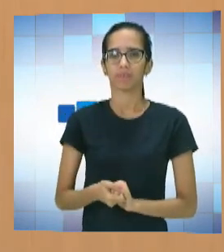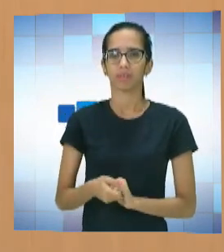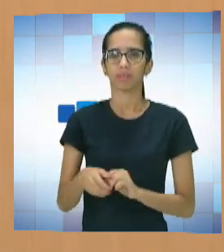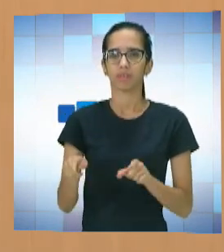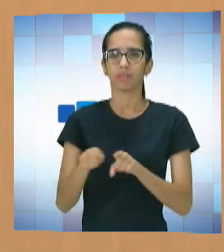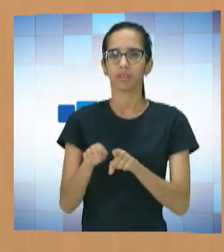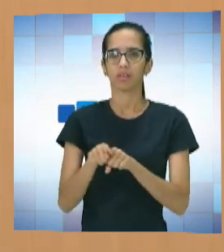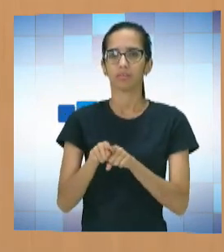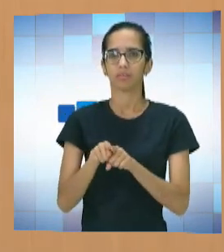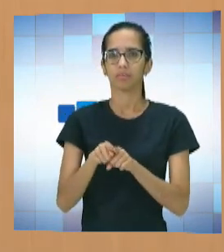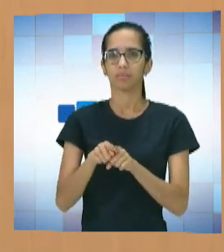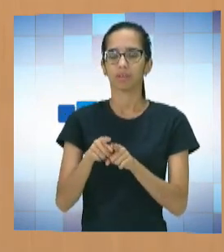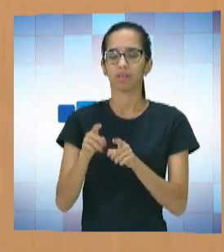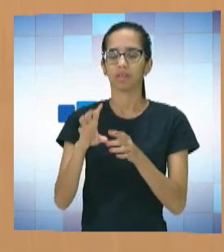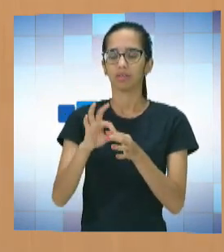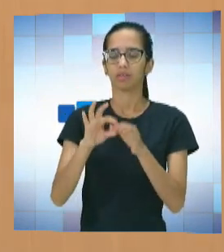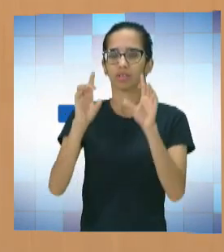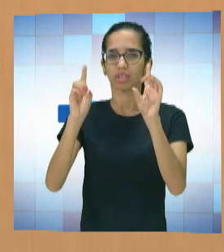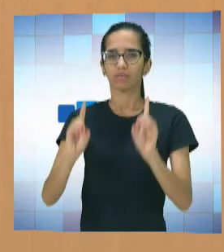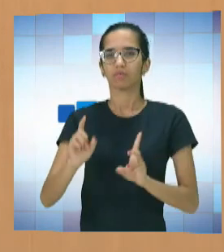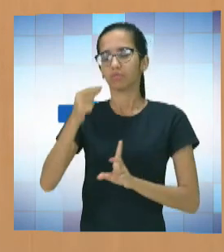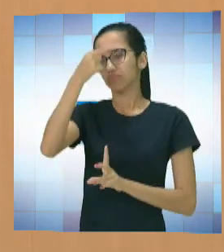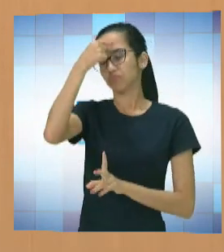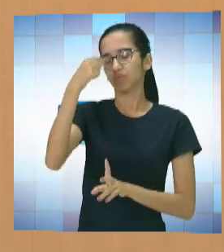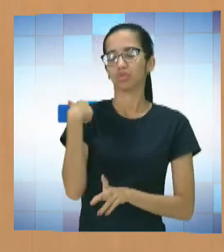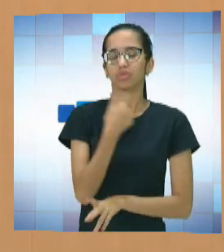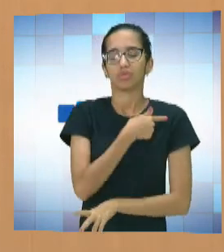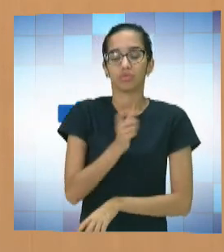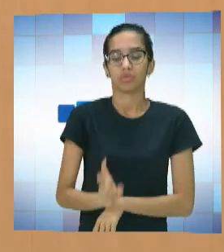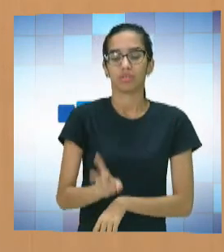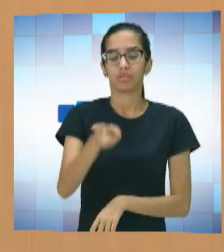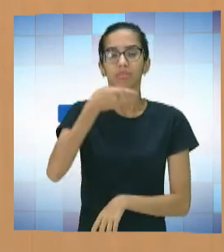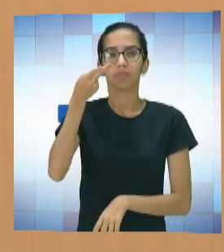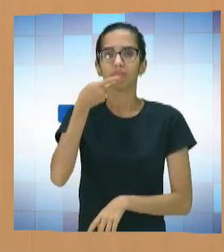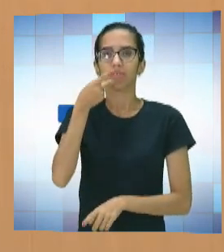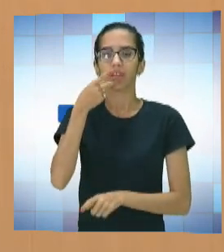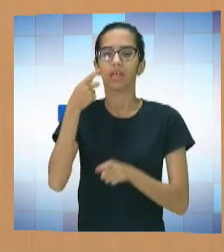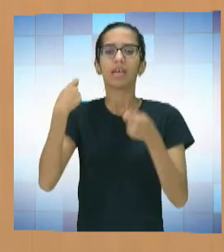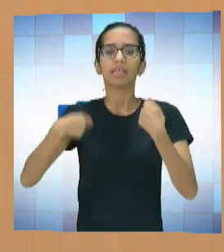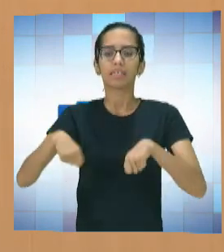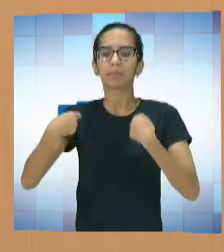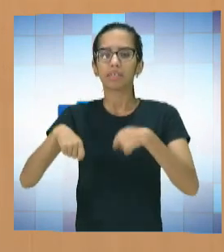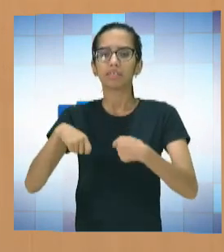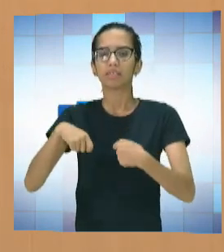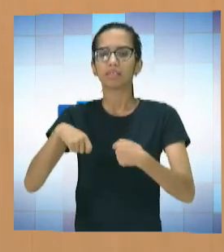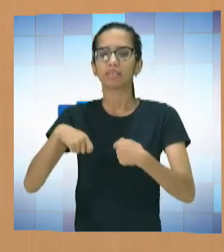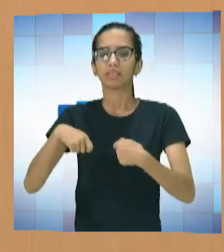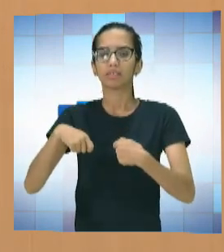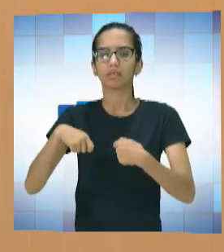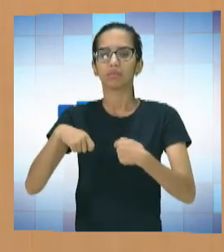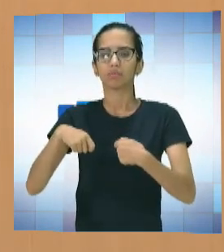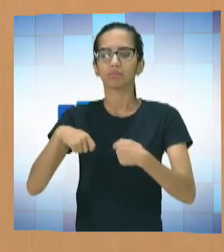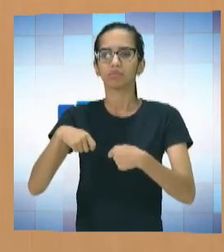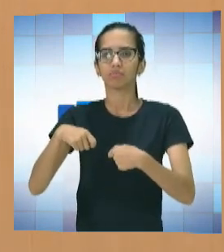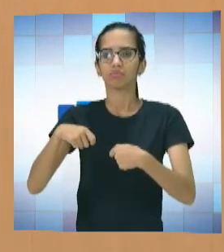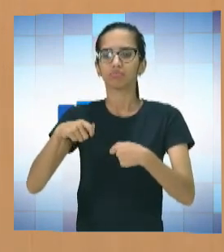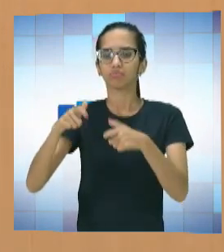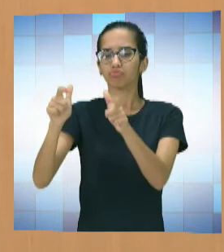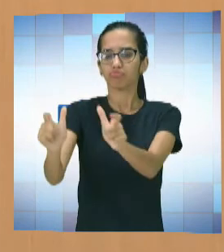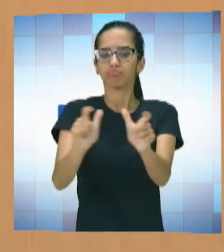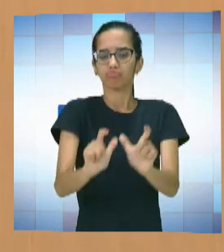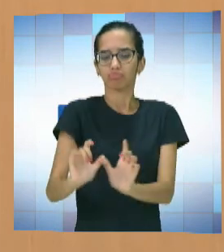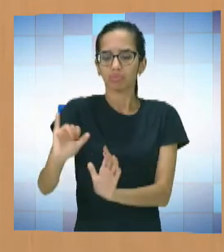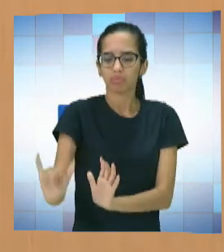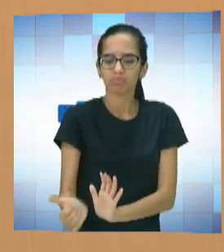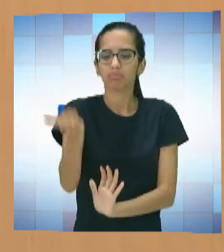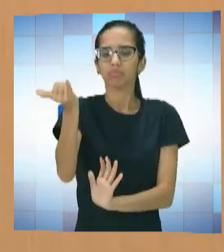deficiência intelectual, nós sempre falamos aqui de oportunidade que essas pessoas necessitam. Mas para